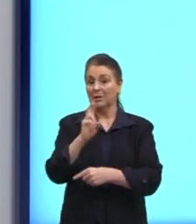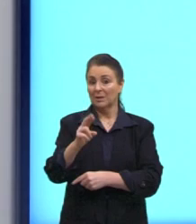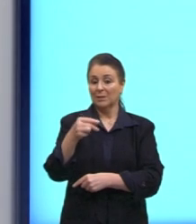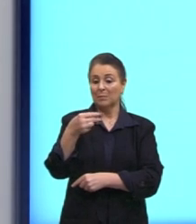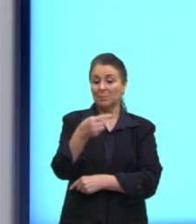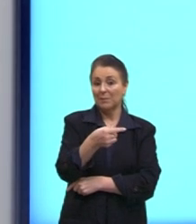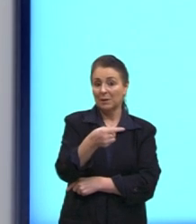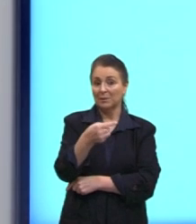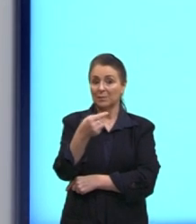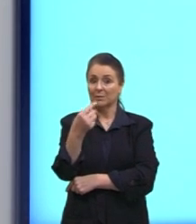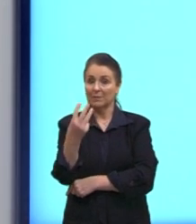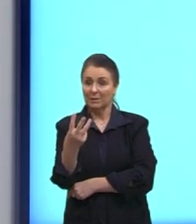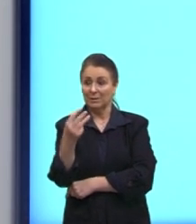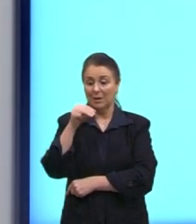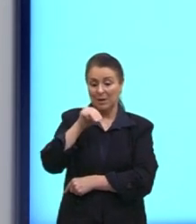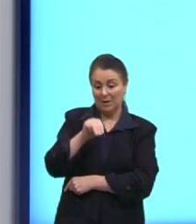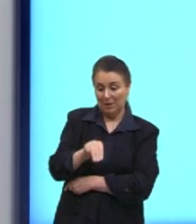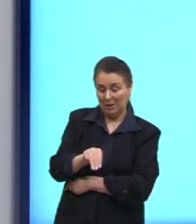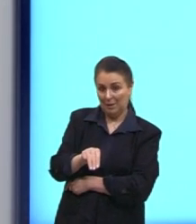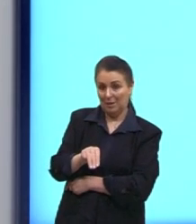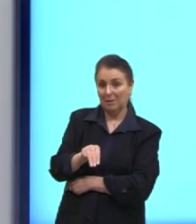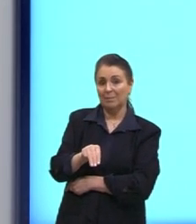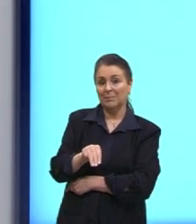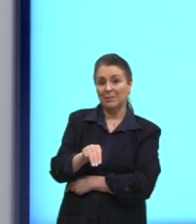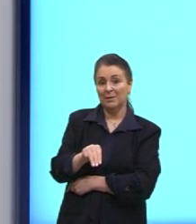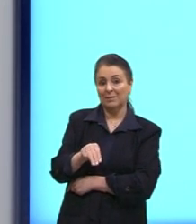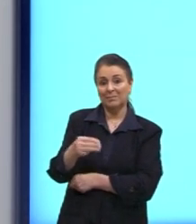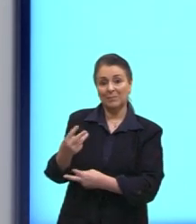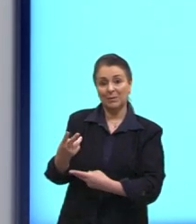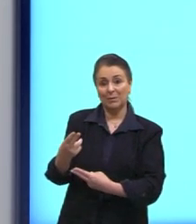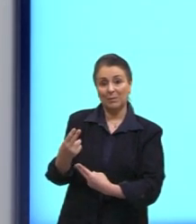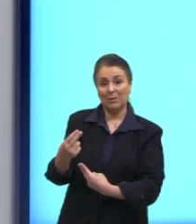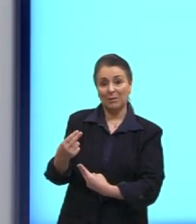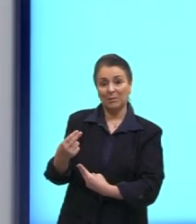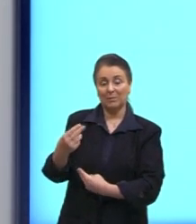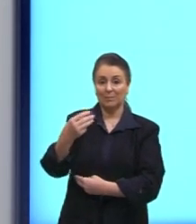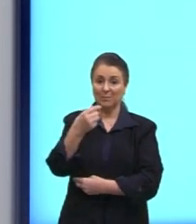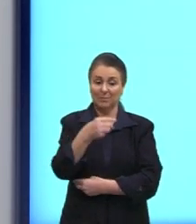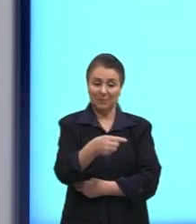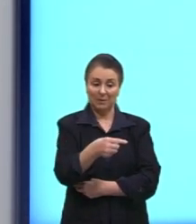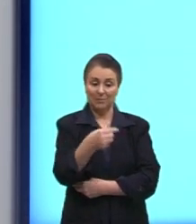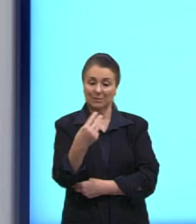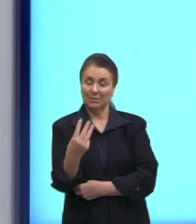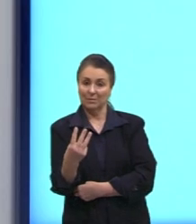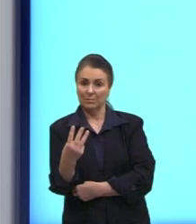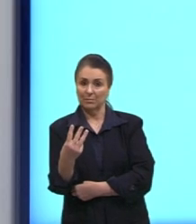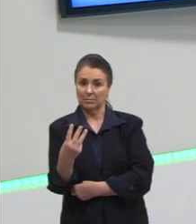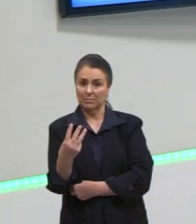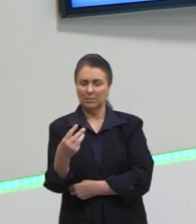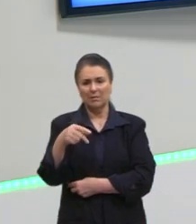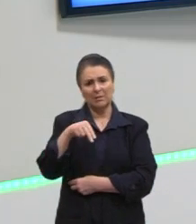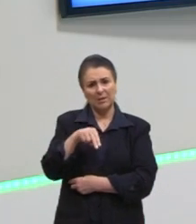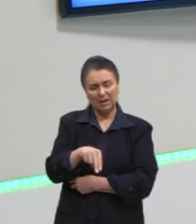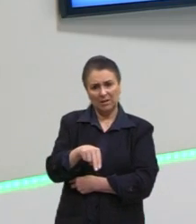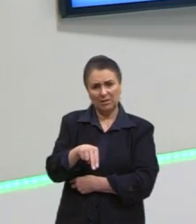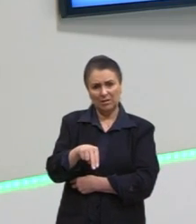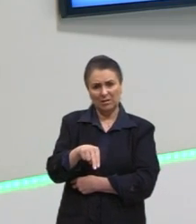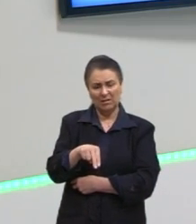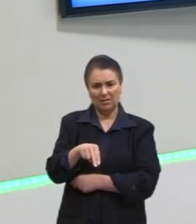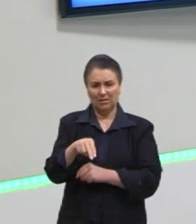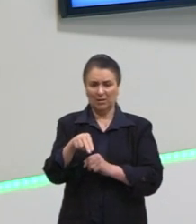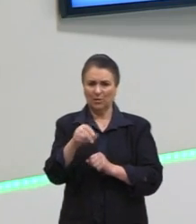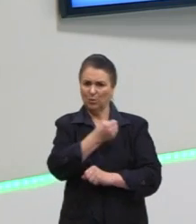m vale menos 3. A gente consegue verificar, será que faz sentido? O m ser negativo